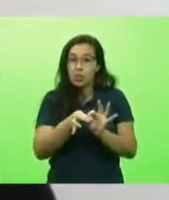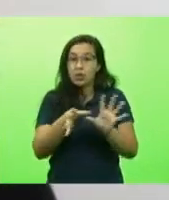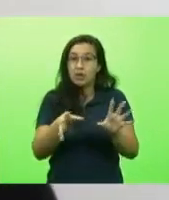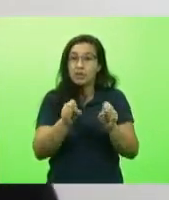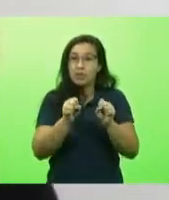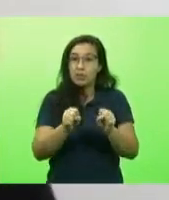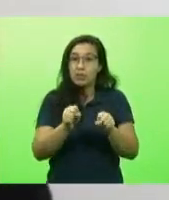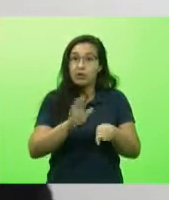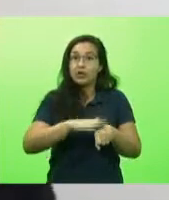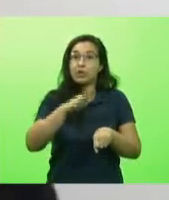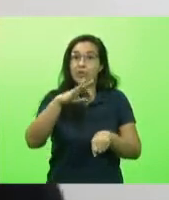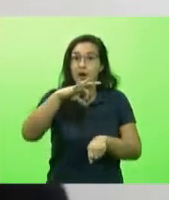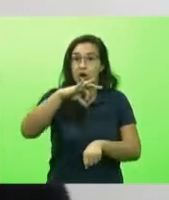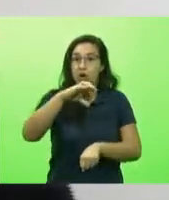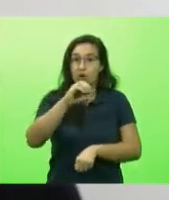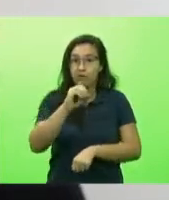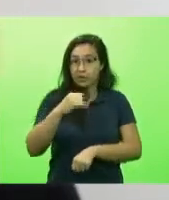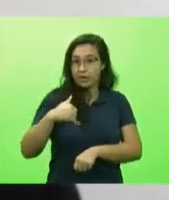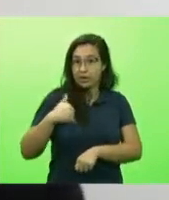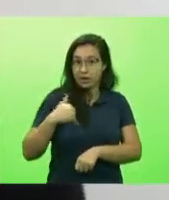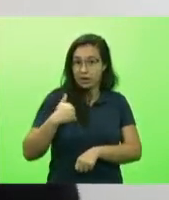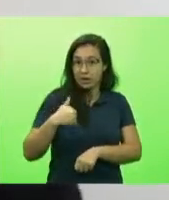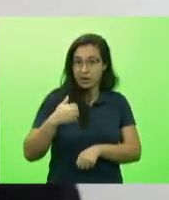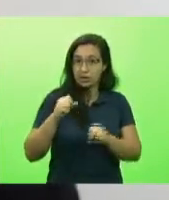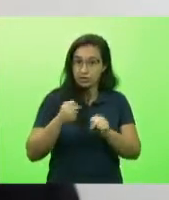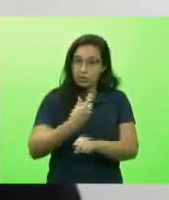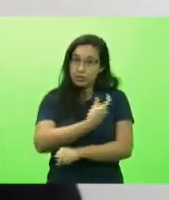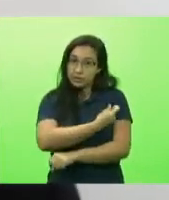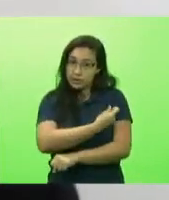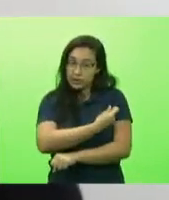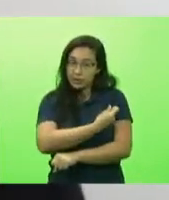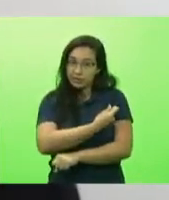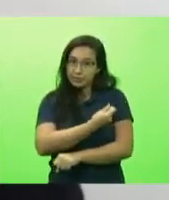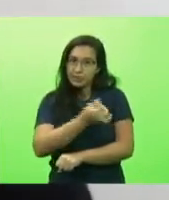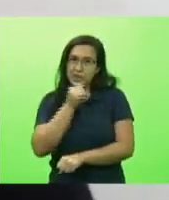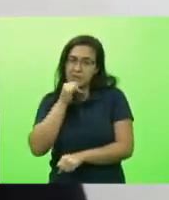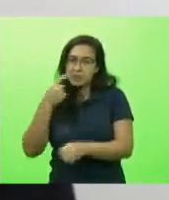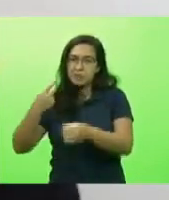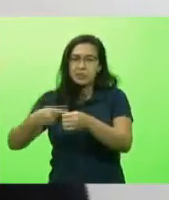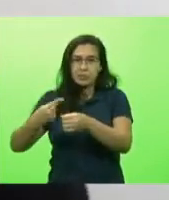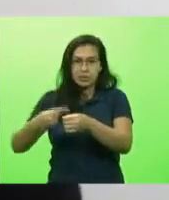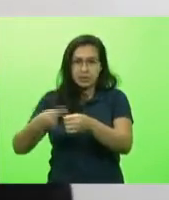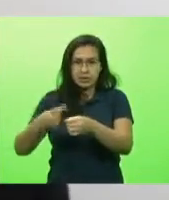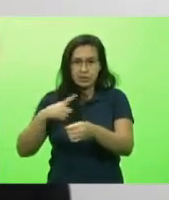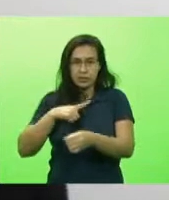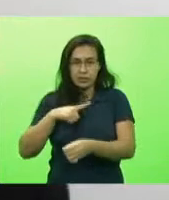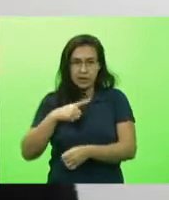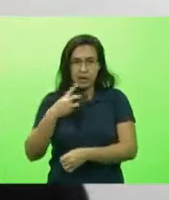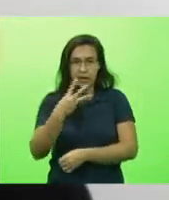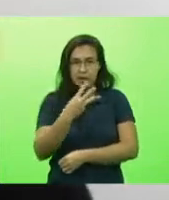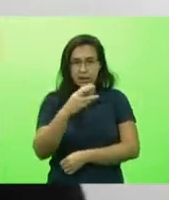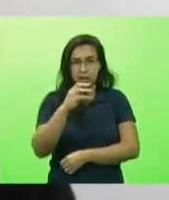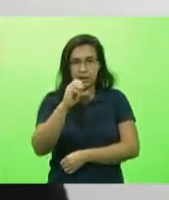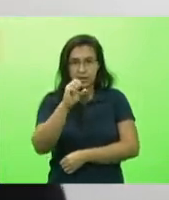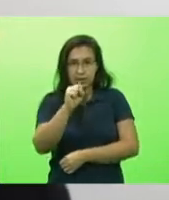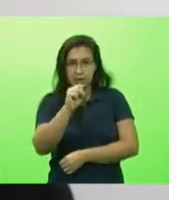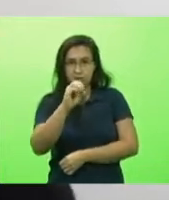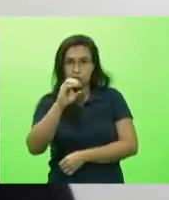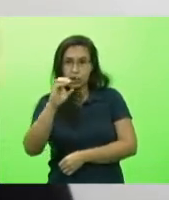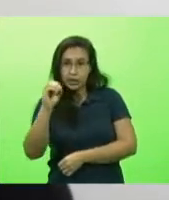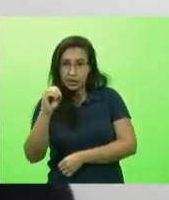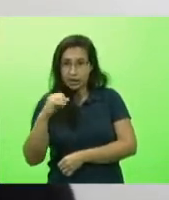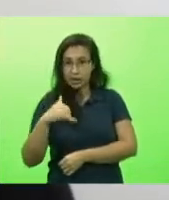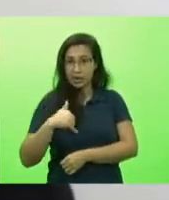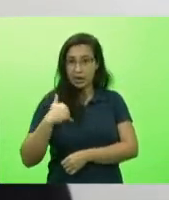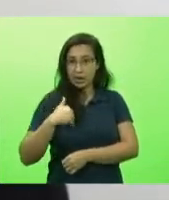tem mais de 90 anos tem um município determinado que recebeu tem 380 idosos com